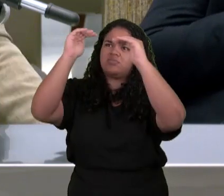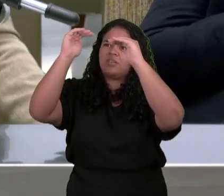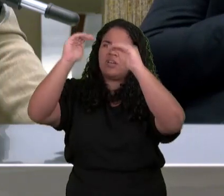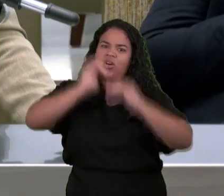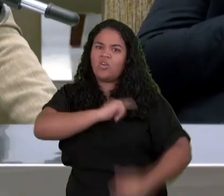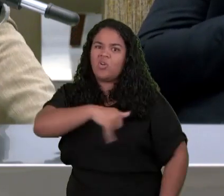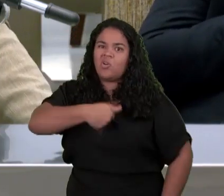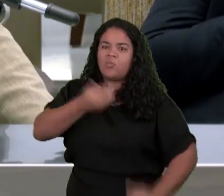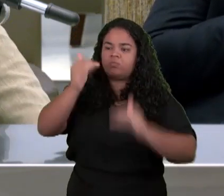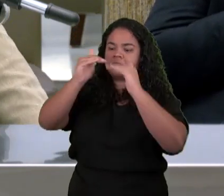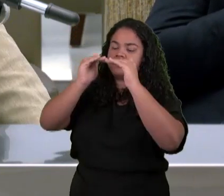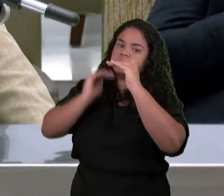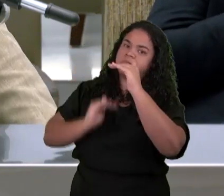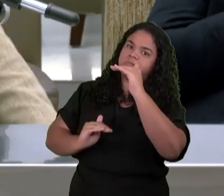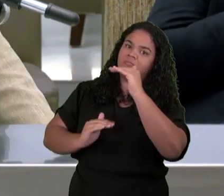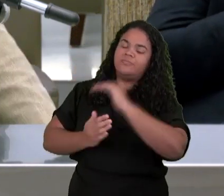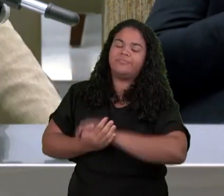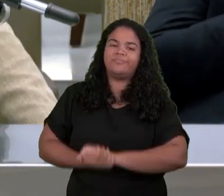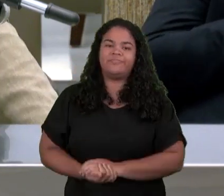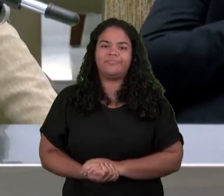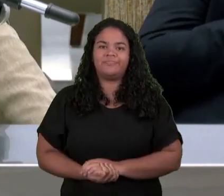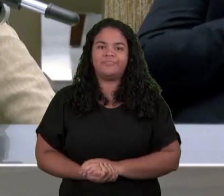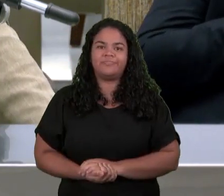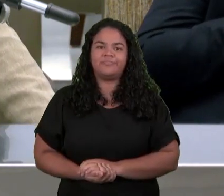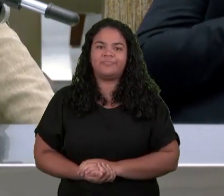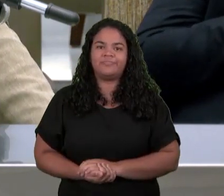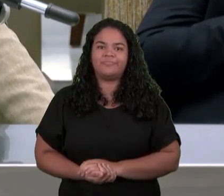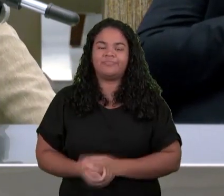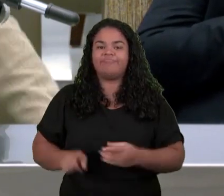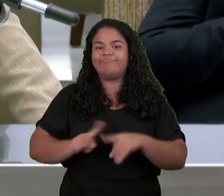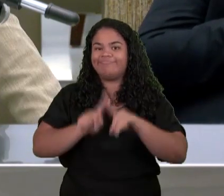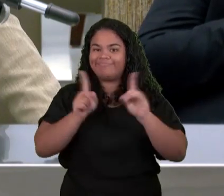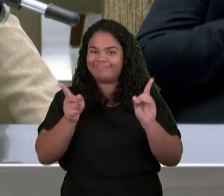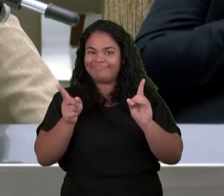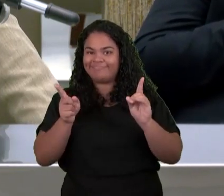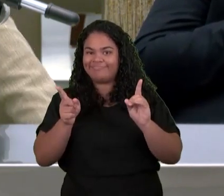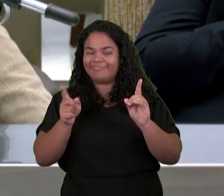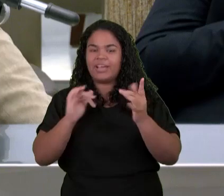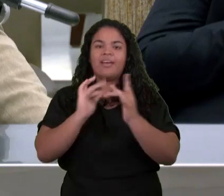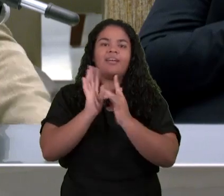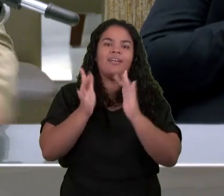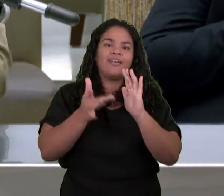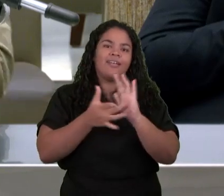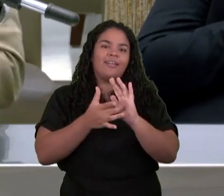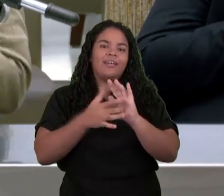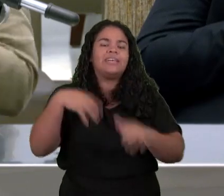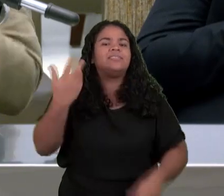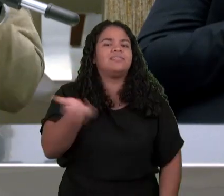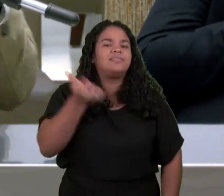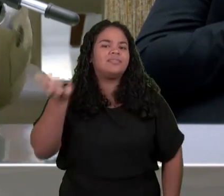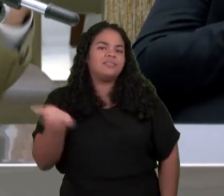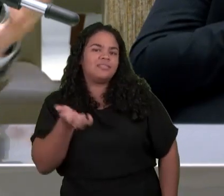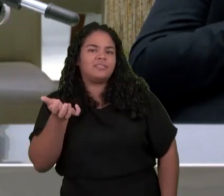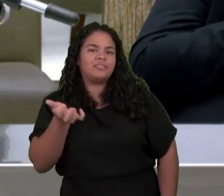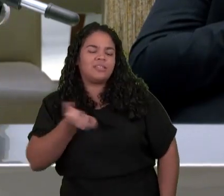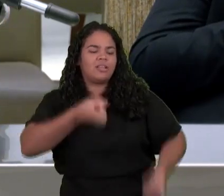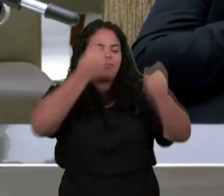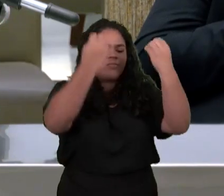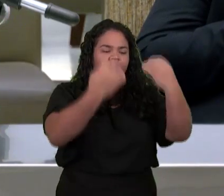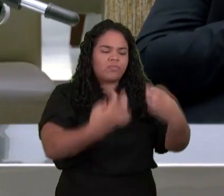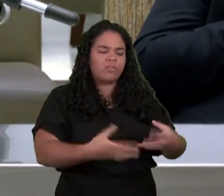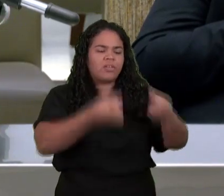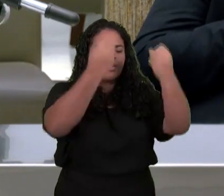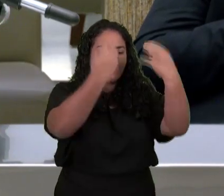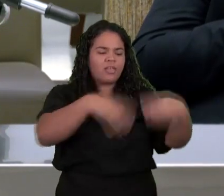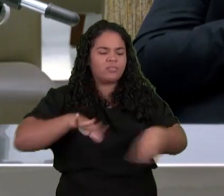posição Inferior Mas ele queria Tratar com João A respeito Das coisas Espirituais